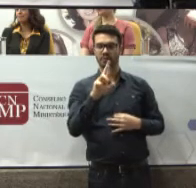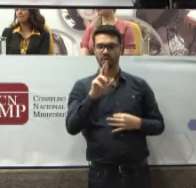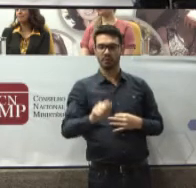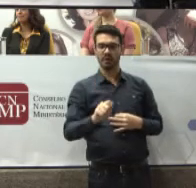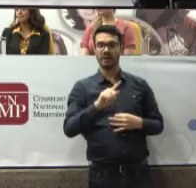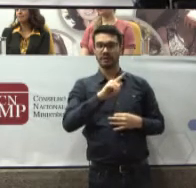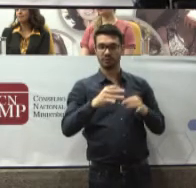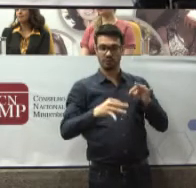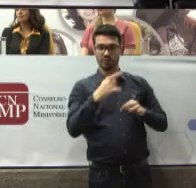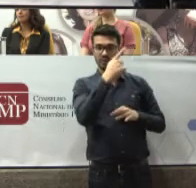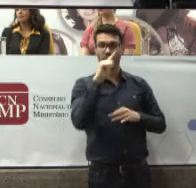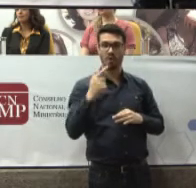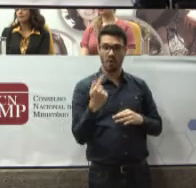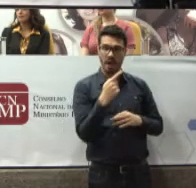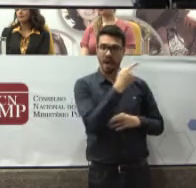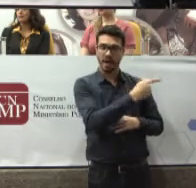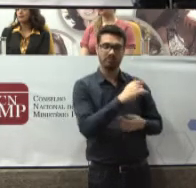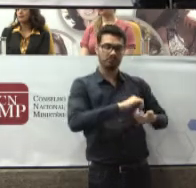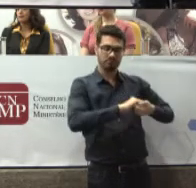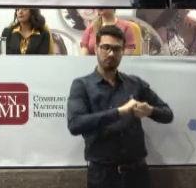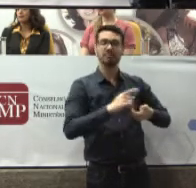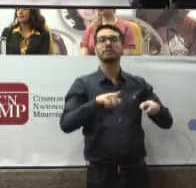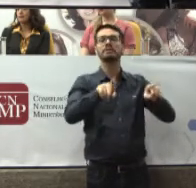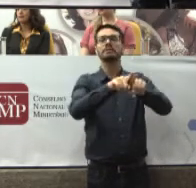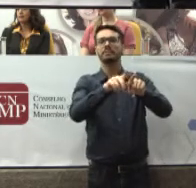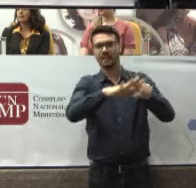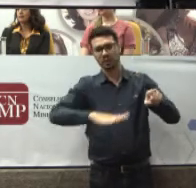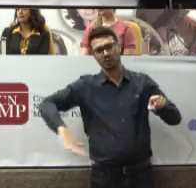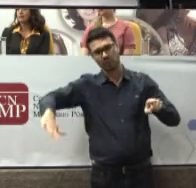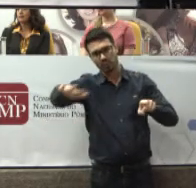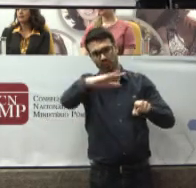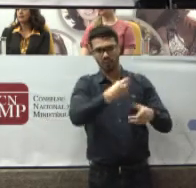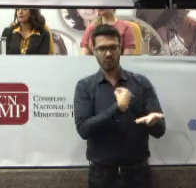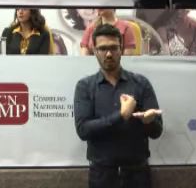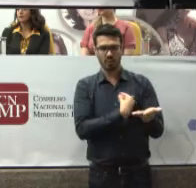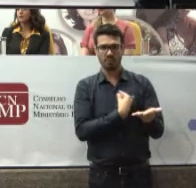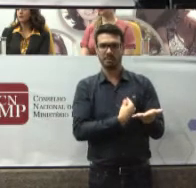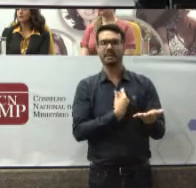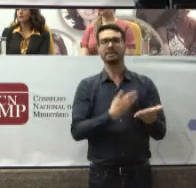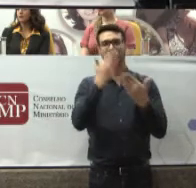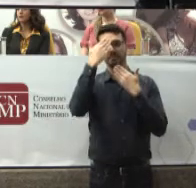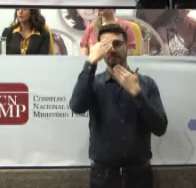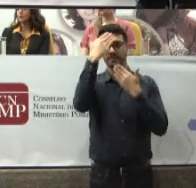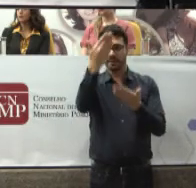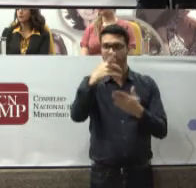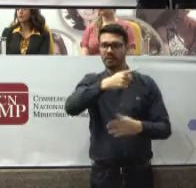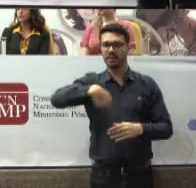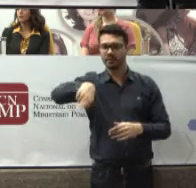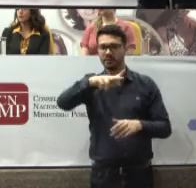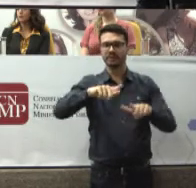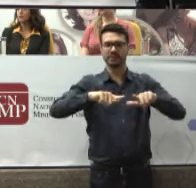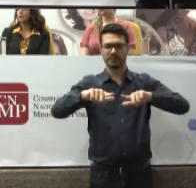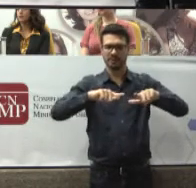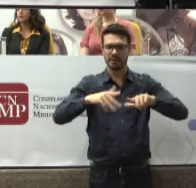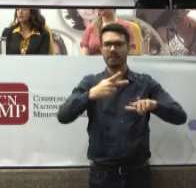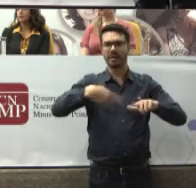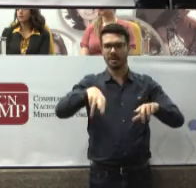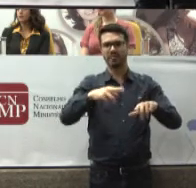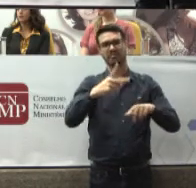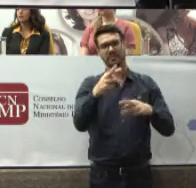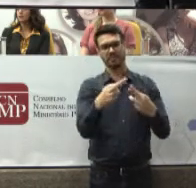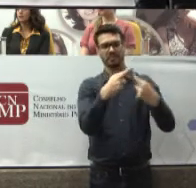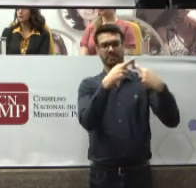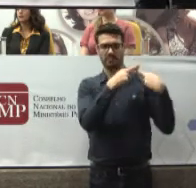coordenação destes nossos trabalhos E a todos aqui presentes Tenho certeza de que em seus ofícios Em suas atividades